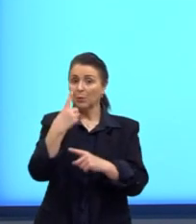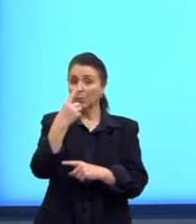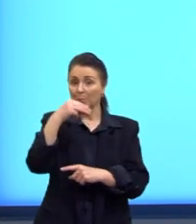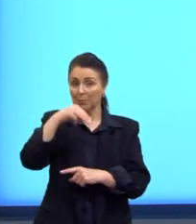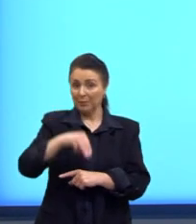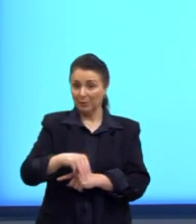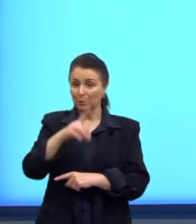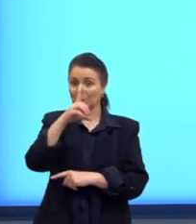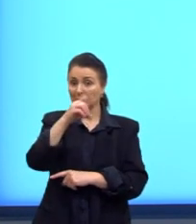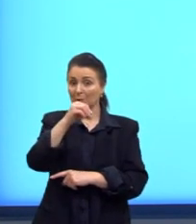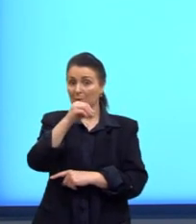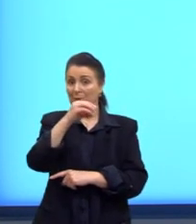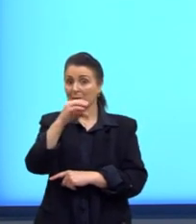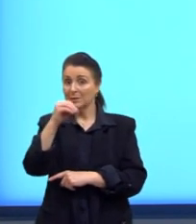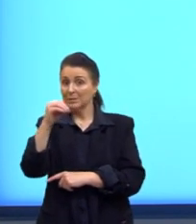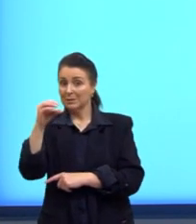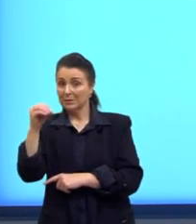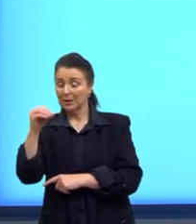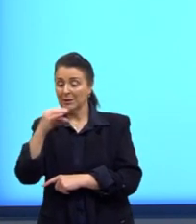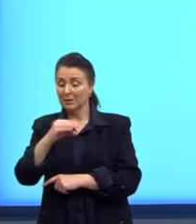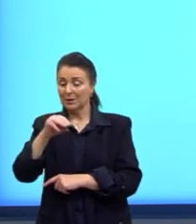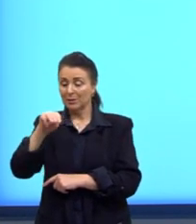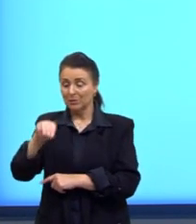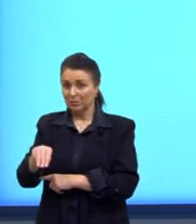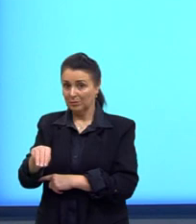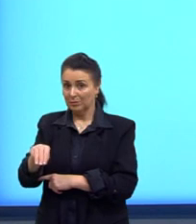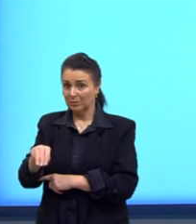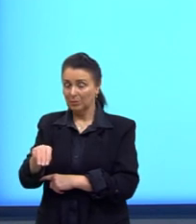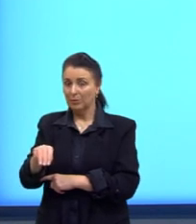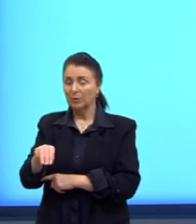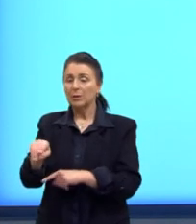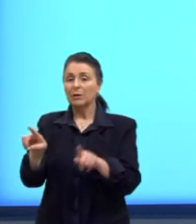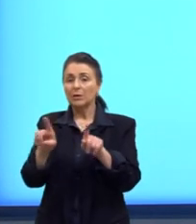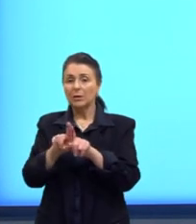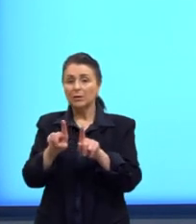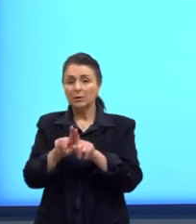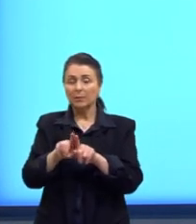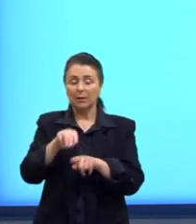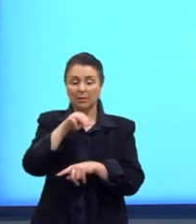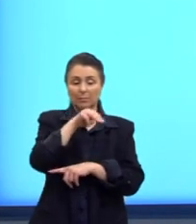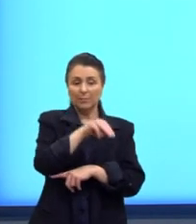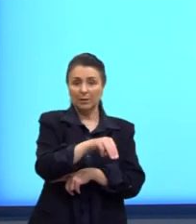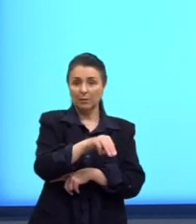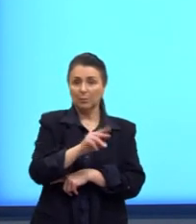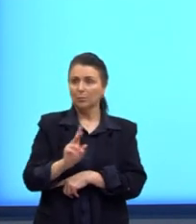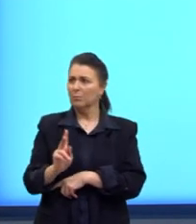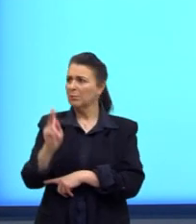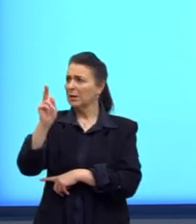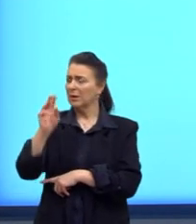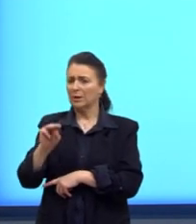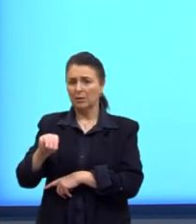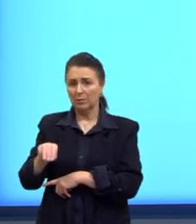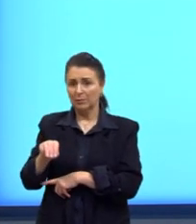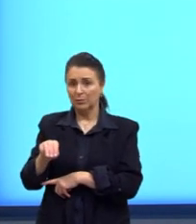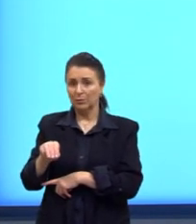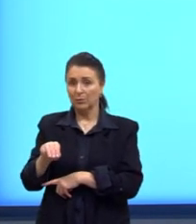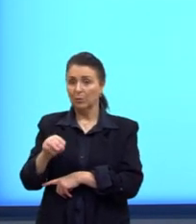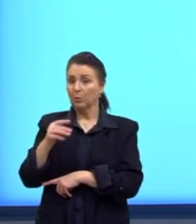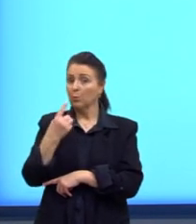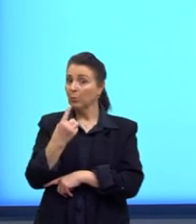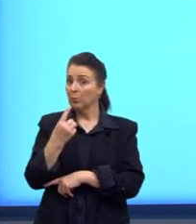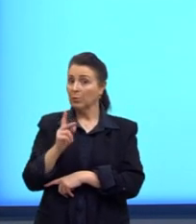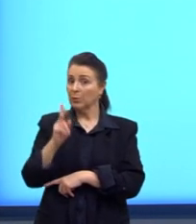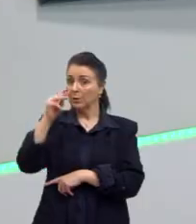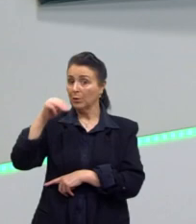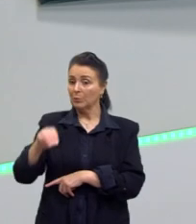tem 100 centímetros. E a gente também sabe a relação de metro para quilômetro, porque um quilômetro tem